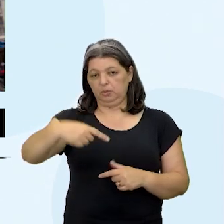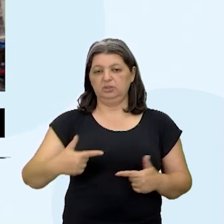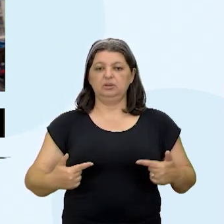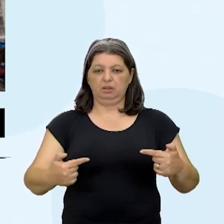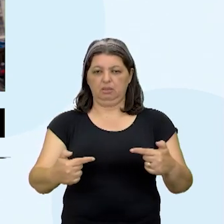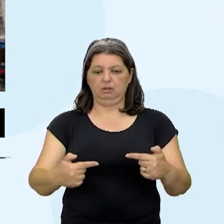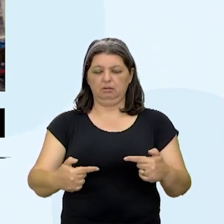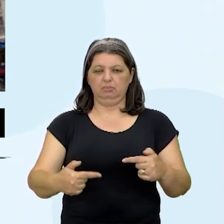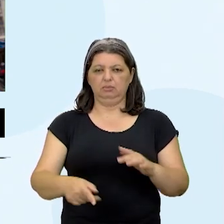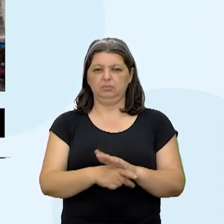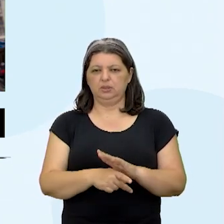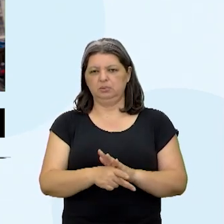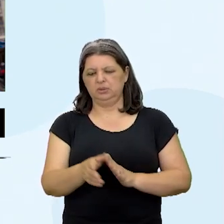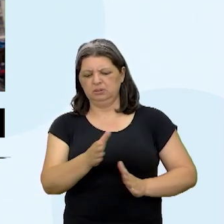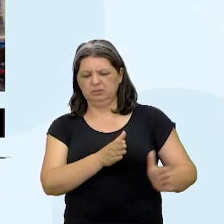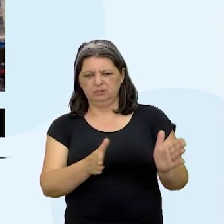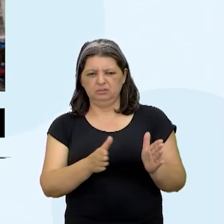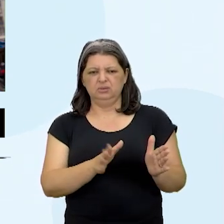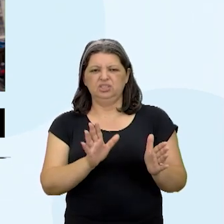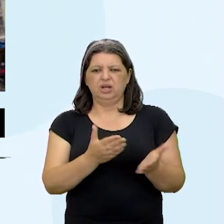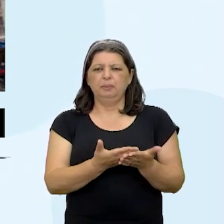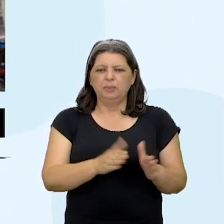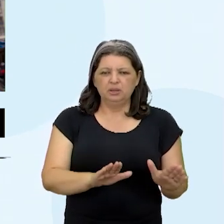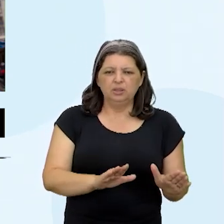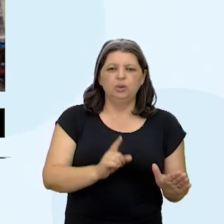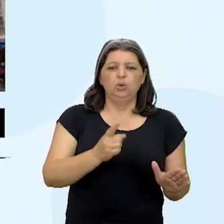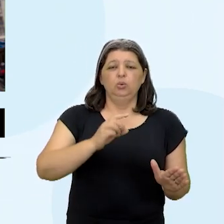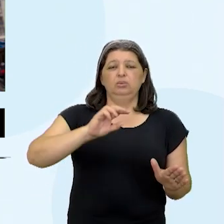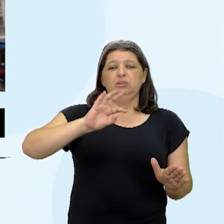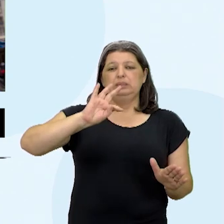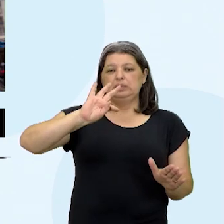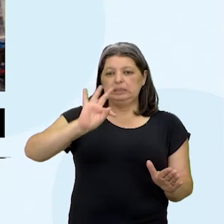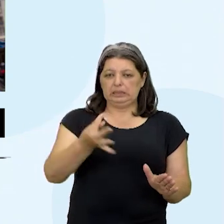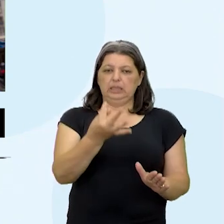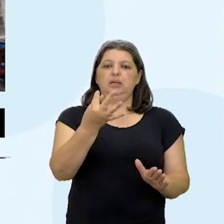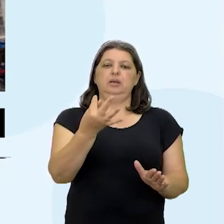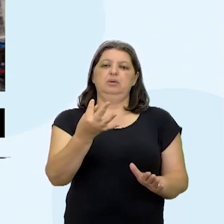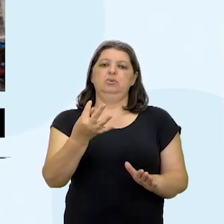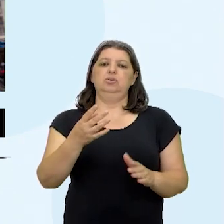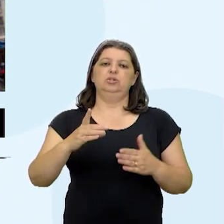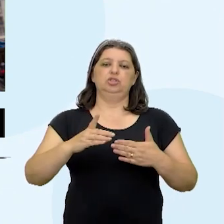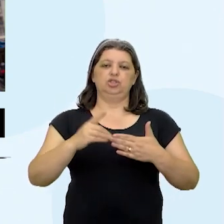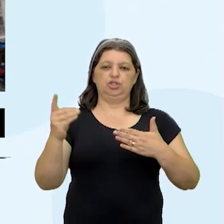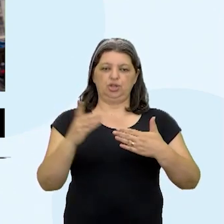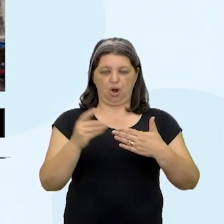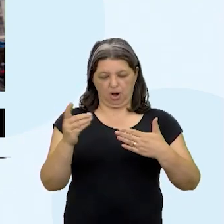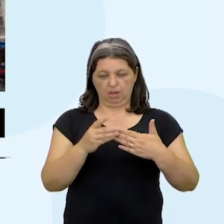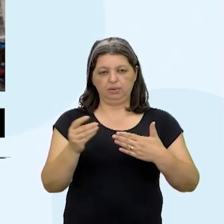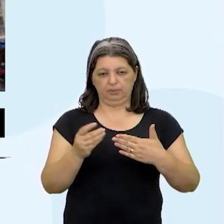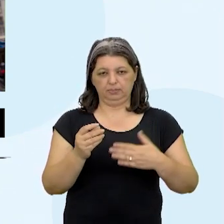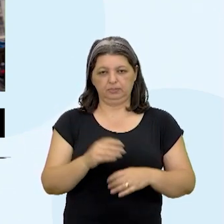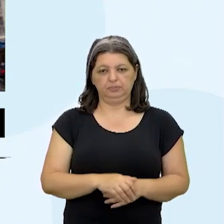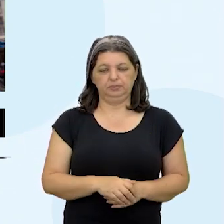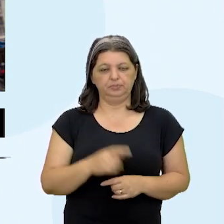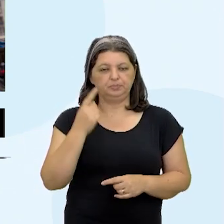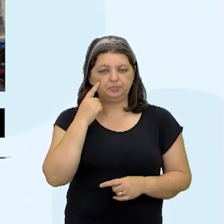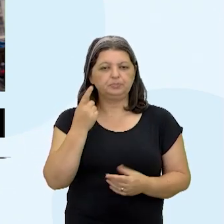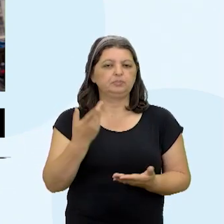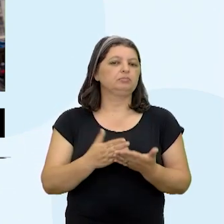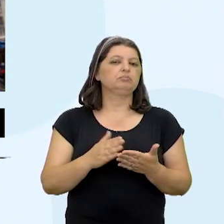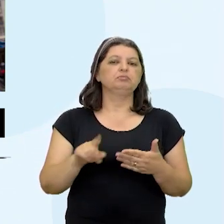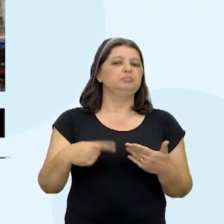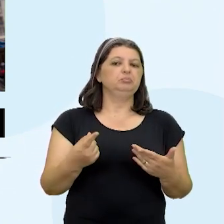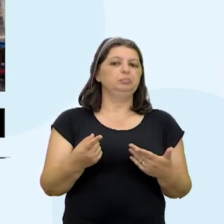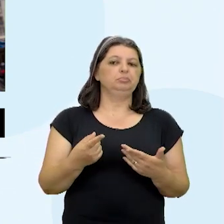governo cubano, a Ida já perdeu mais de um trilhão de dólares por causa desse embargo. E depois que a União Soviética deixou de